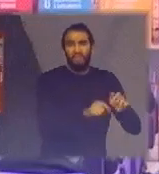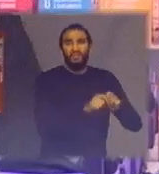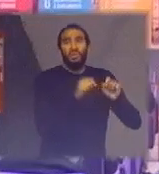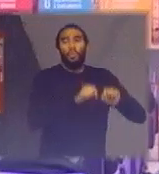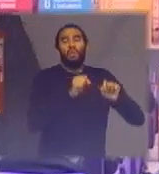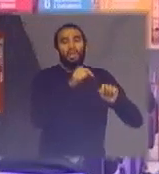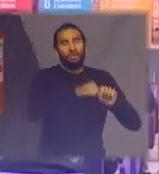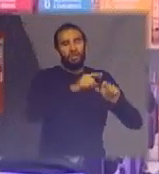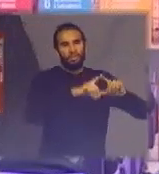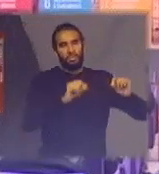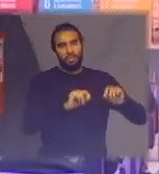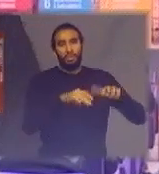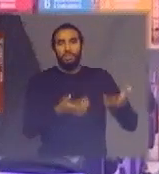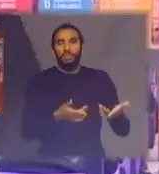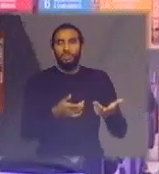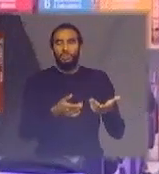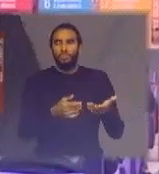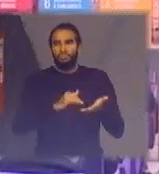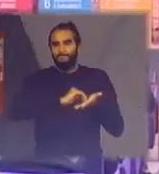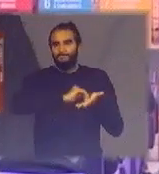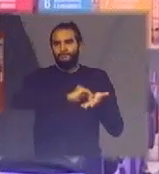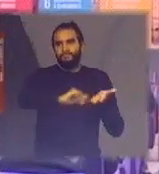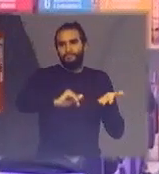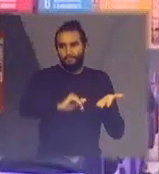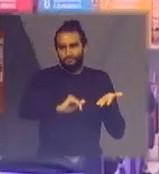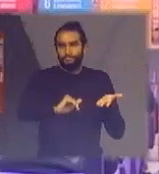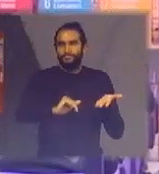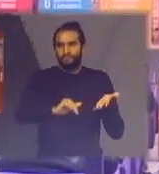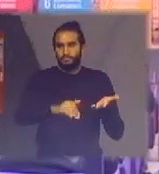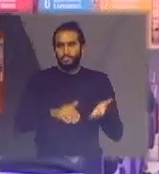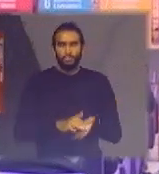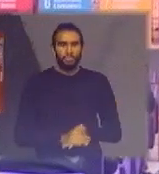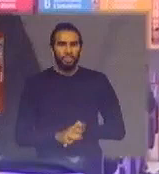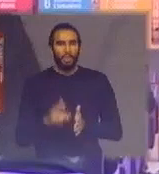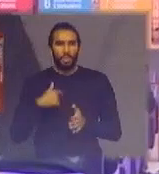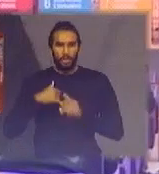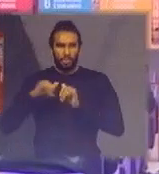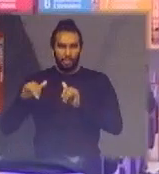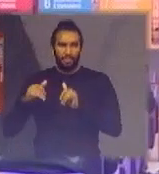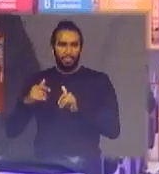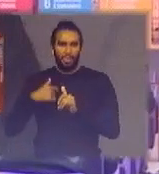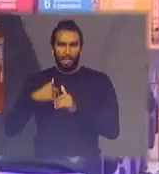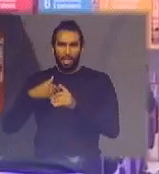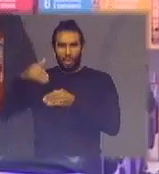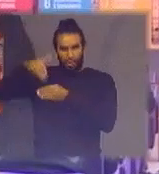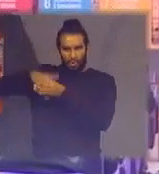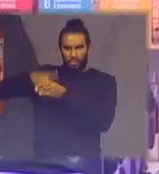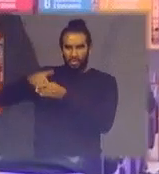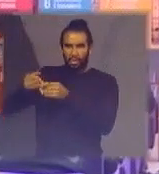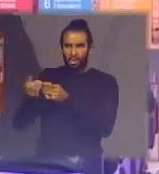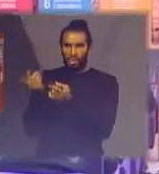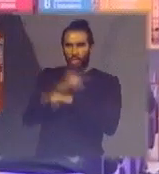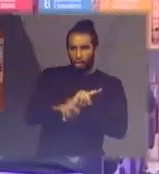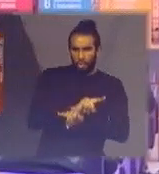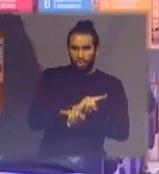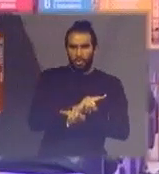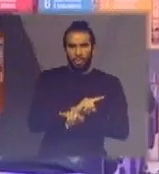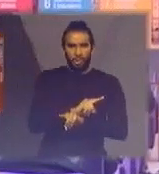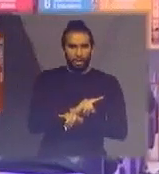e a gente fez essa mudança e tirou da coleta seletiva e eu vou dizer para vocês na época eu fui voto contrário porque eu era contra